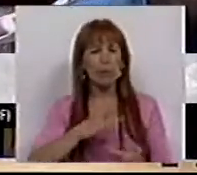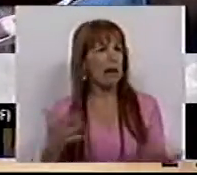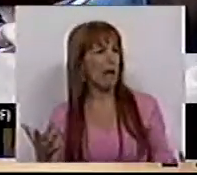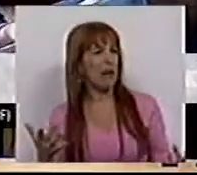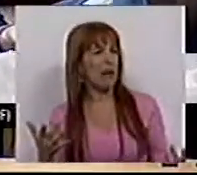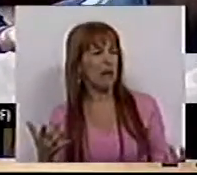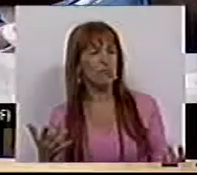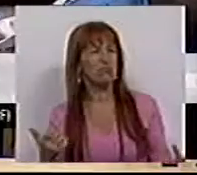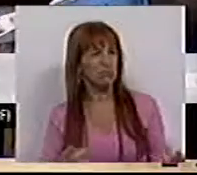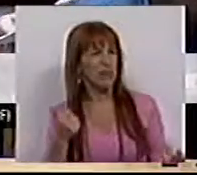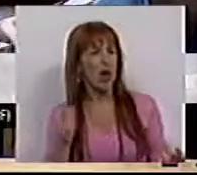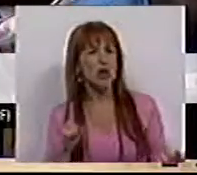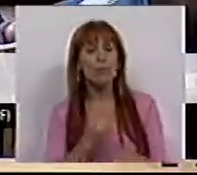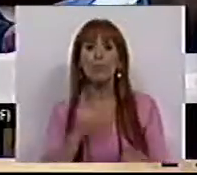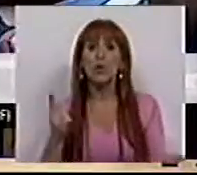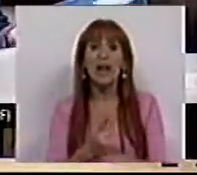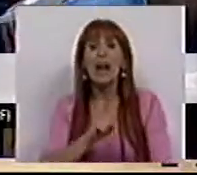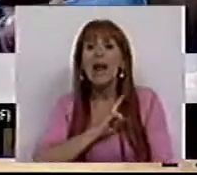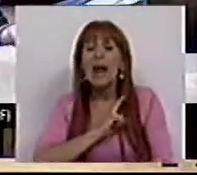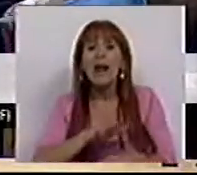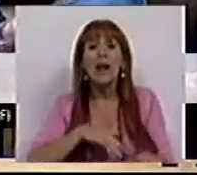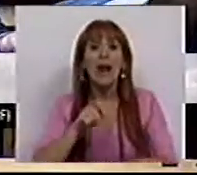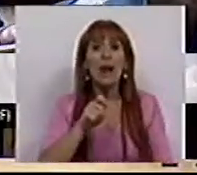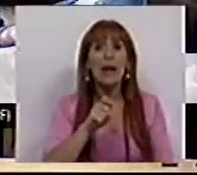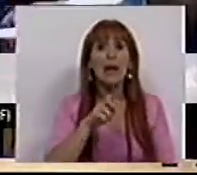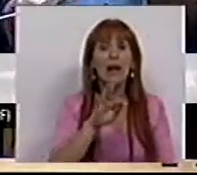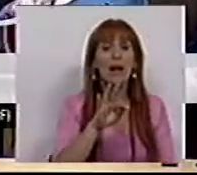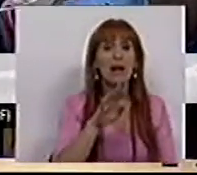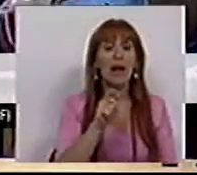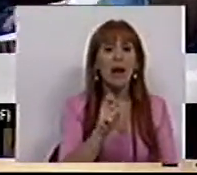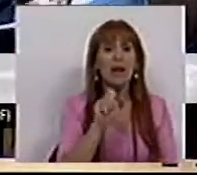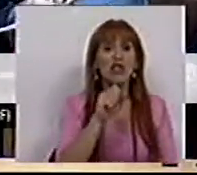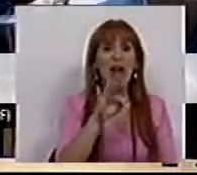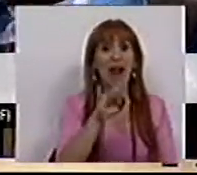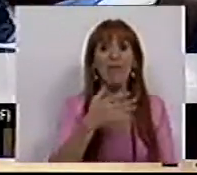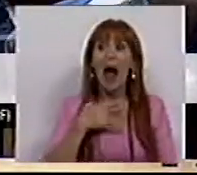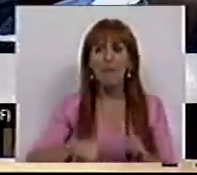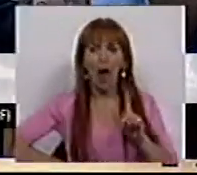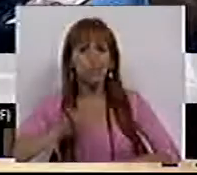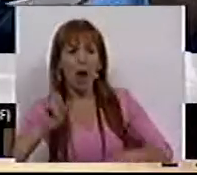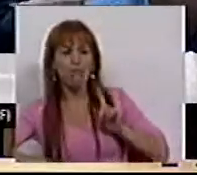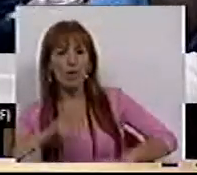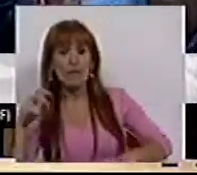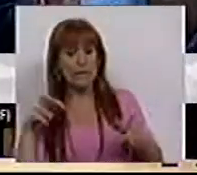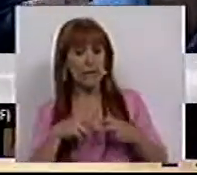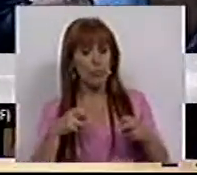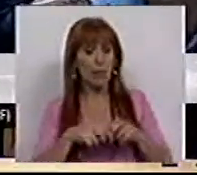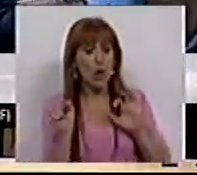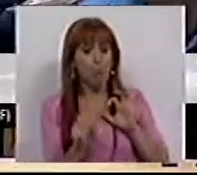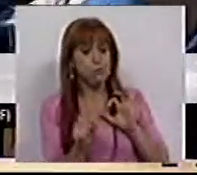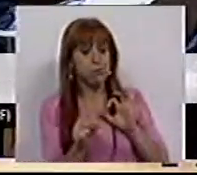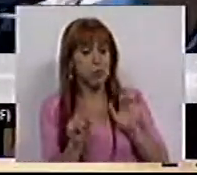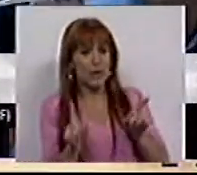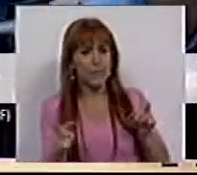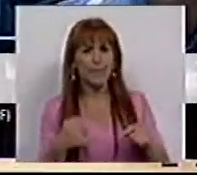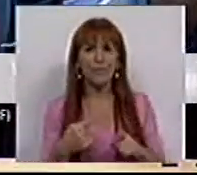devidamente porque é que privatizam a EGF quando querem fugir ao problema de fundo.